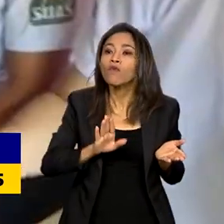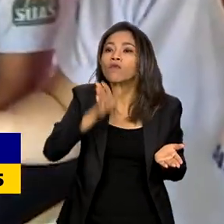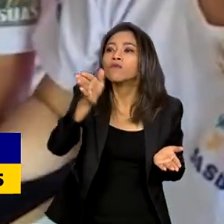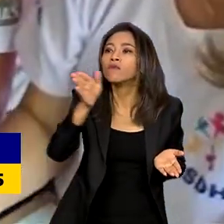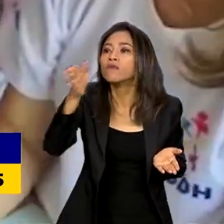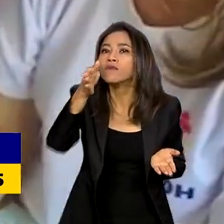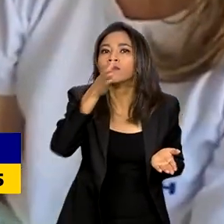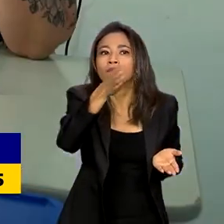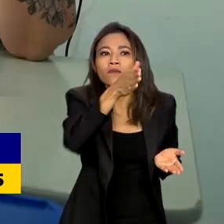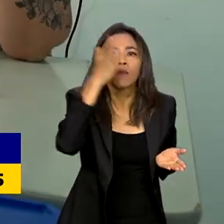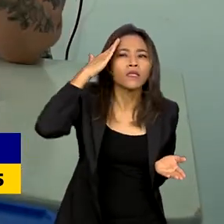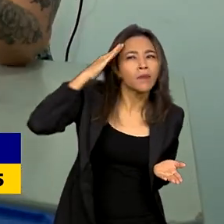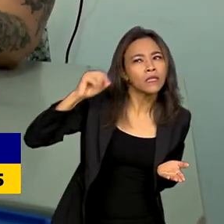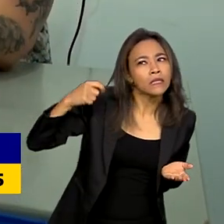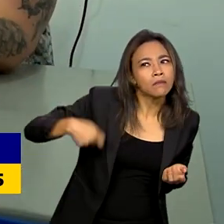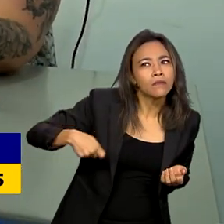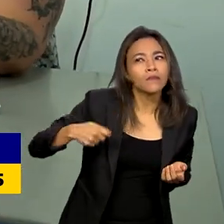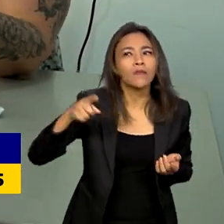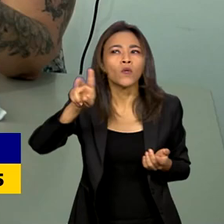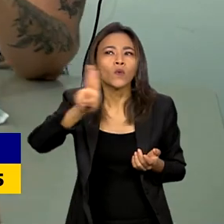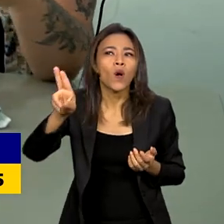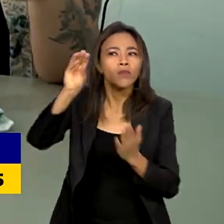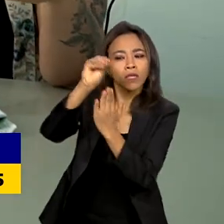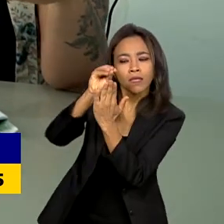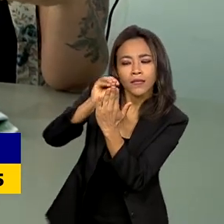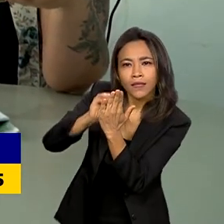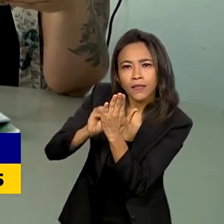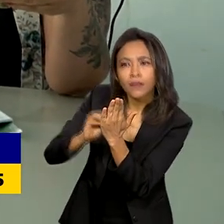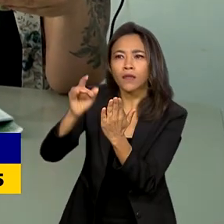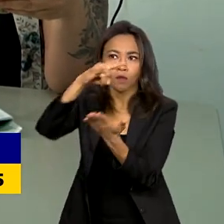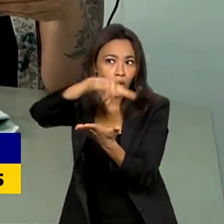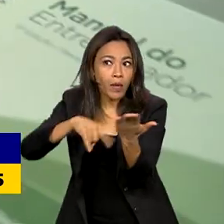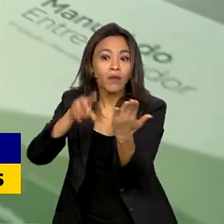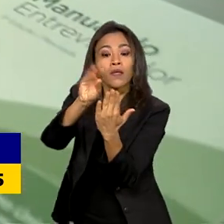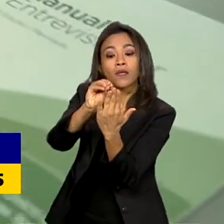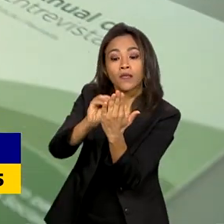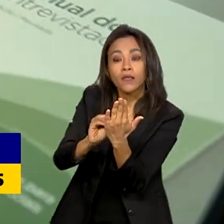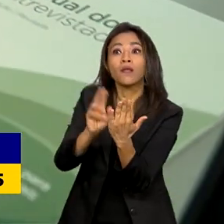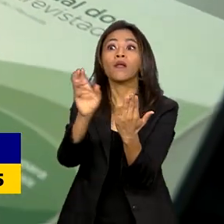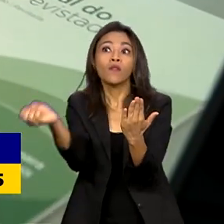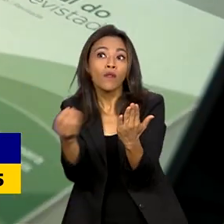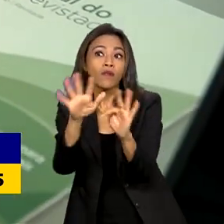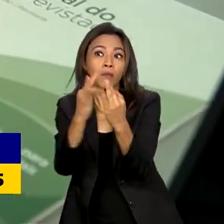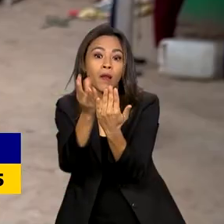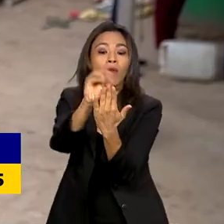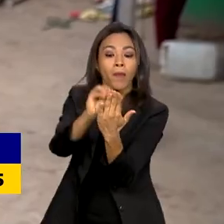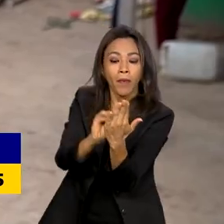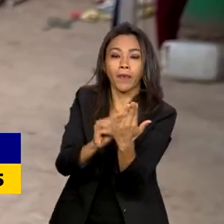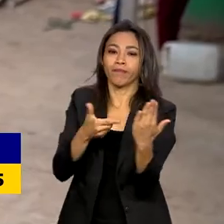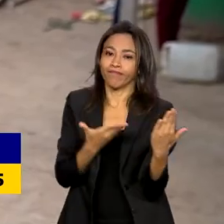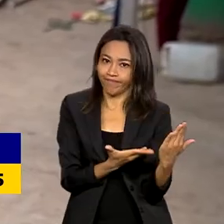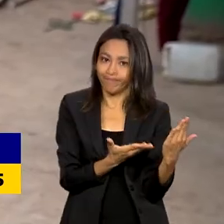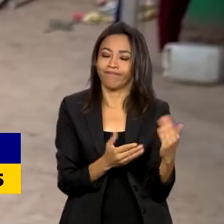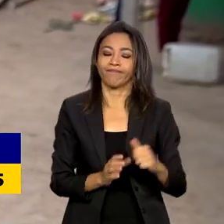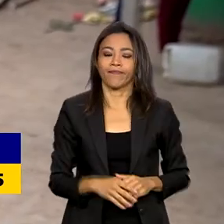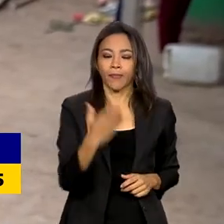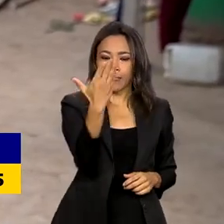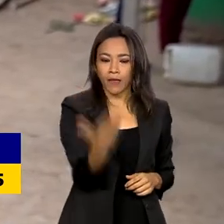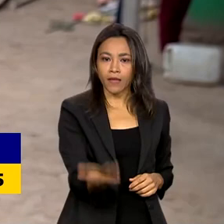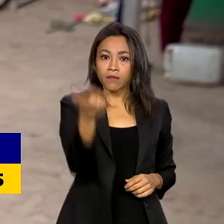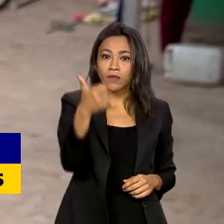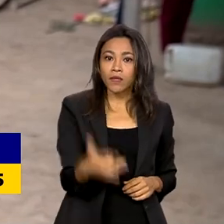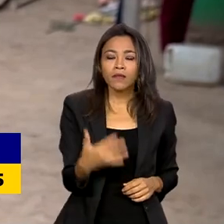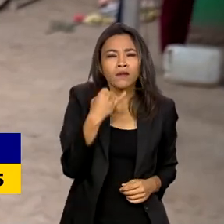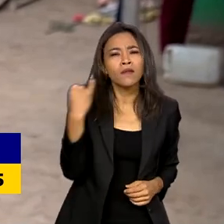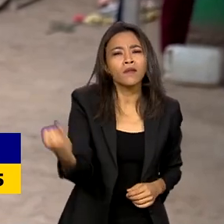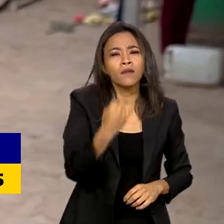vulnerabilidade e fazer a atualização de documentos e a inclusão de novas famílias. É muito importante que